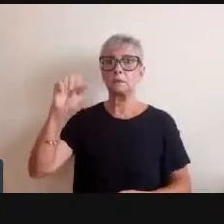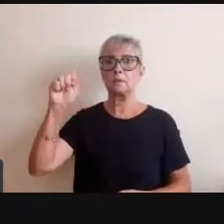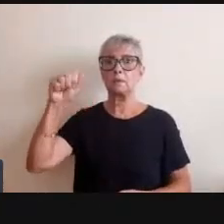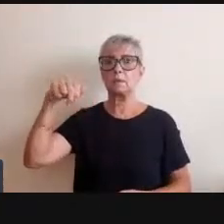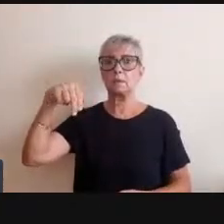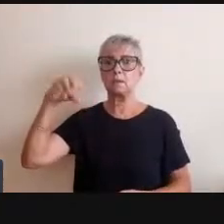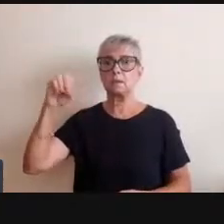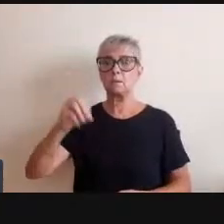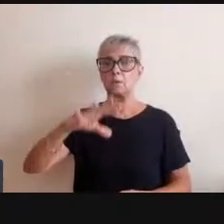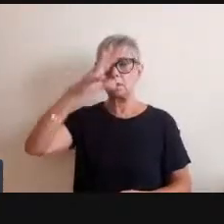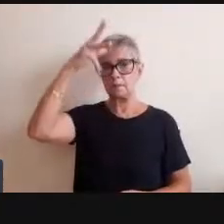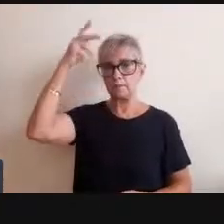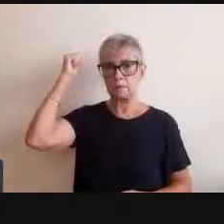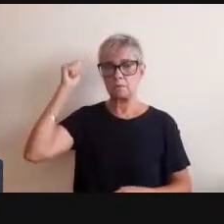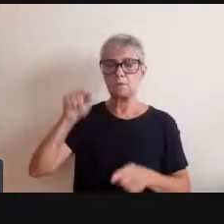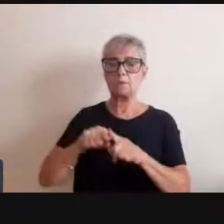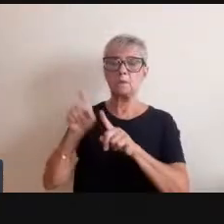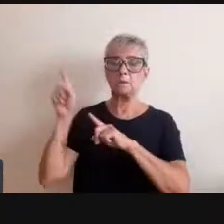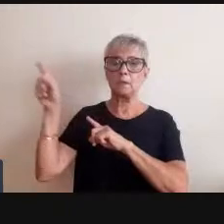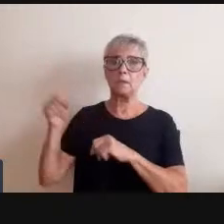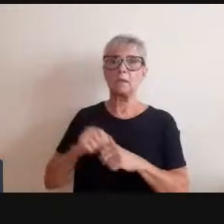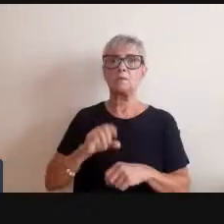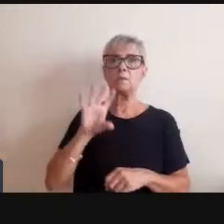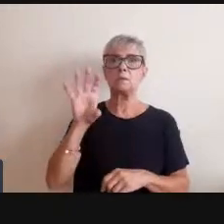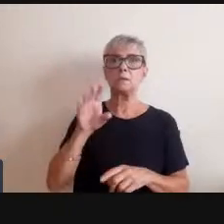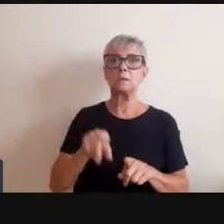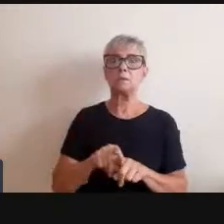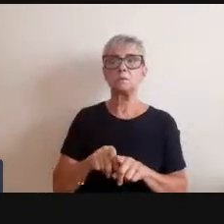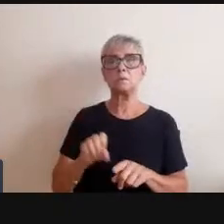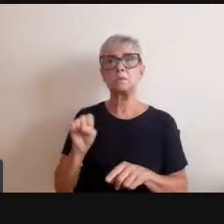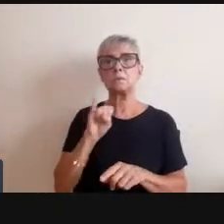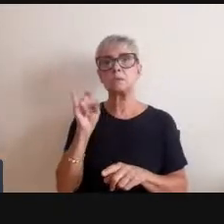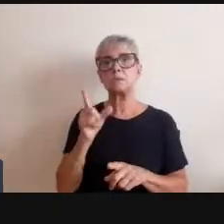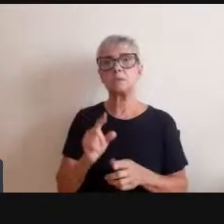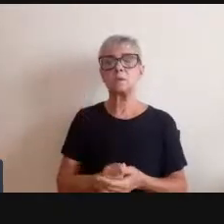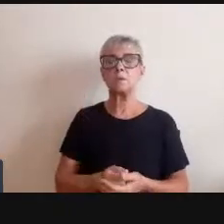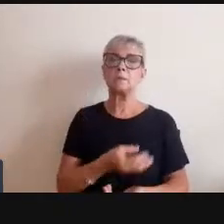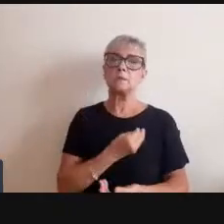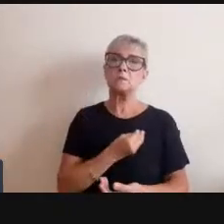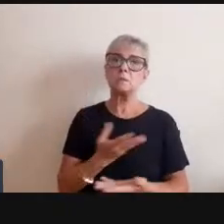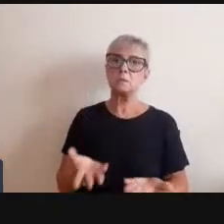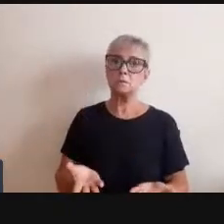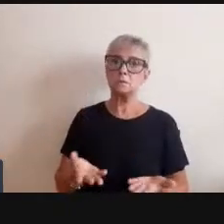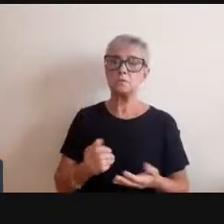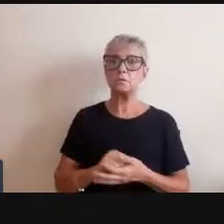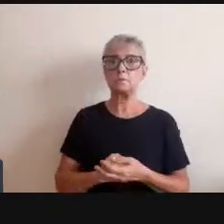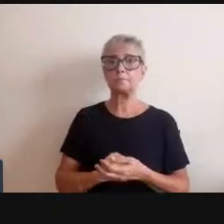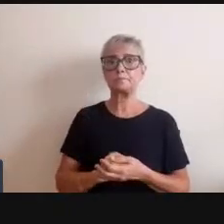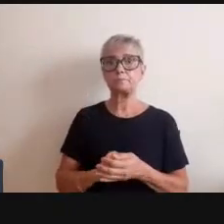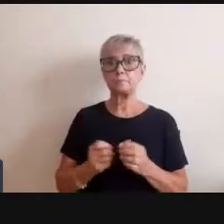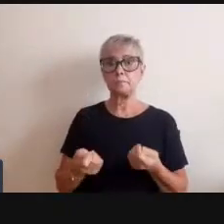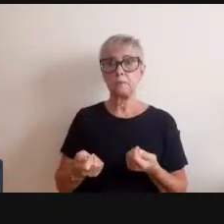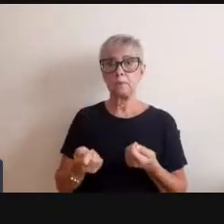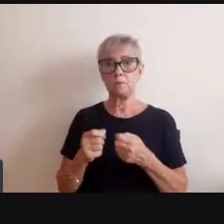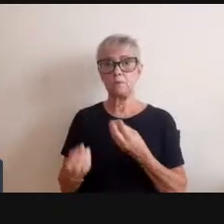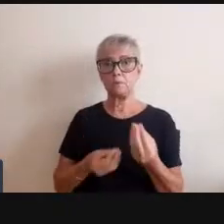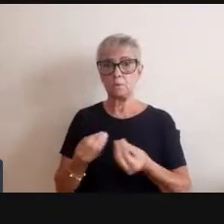Caso ele não esteja ainda a tempo aqui conosco, nós vamos fazer uma